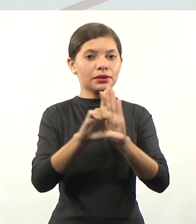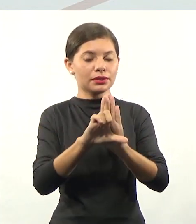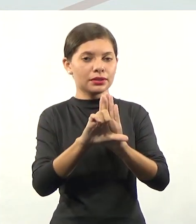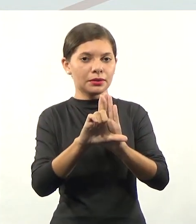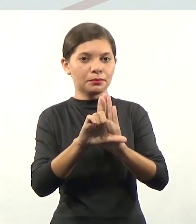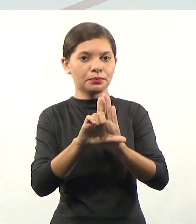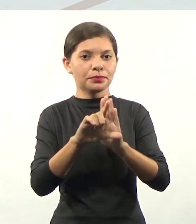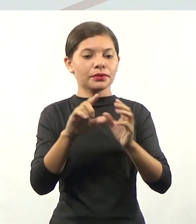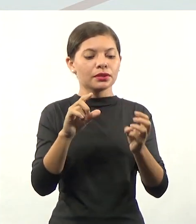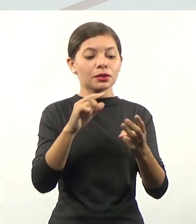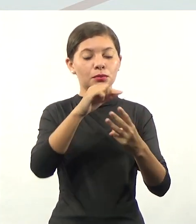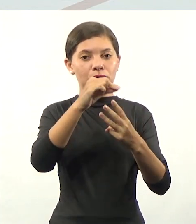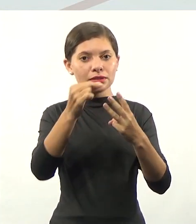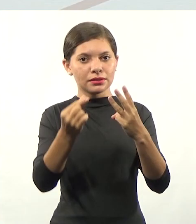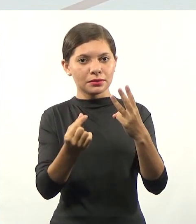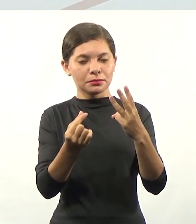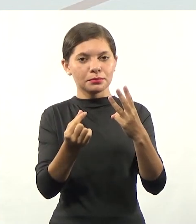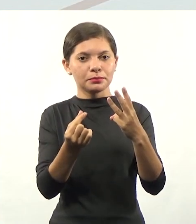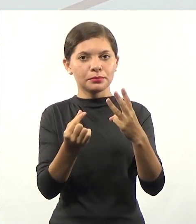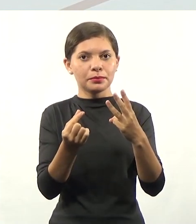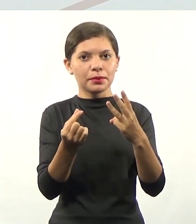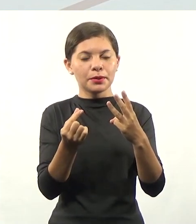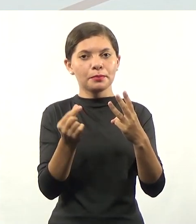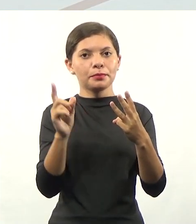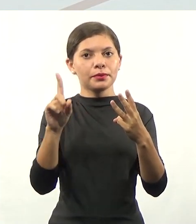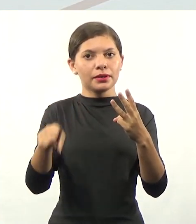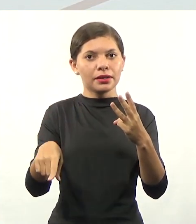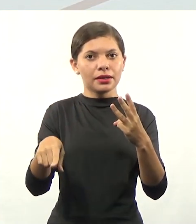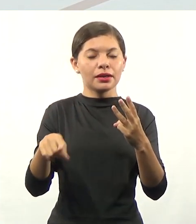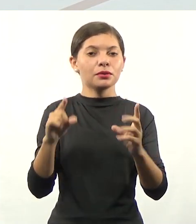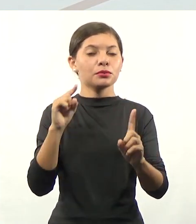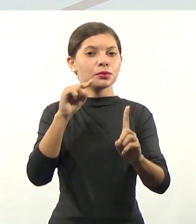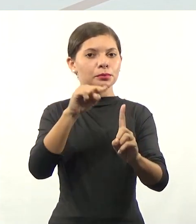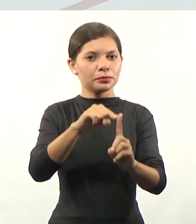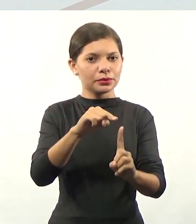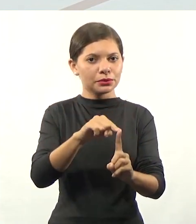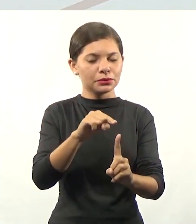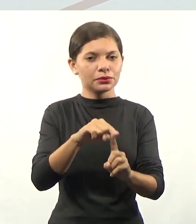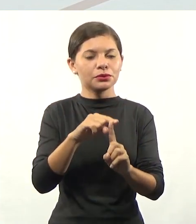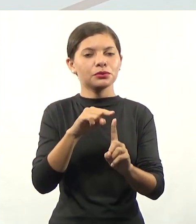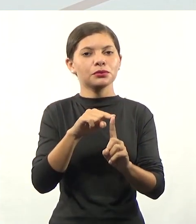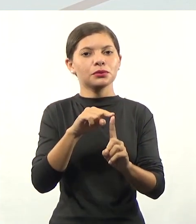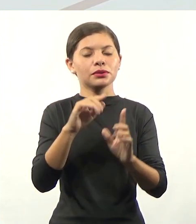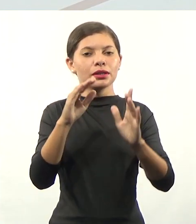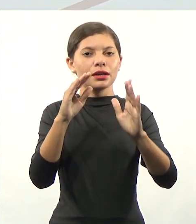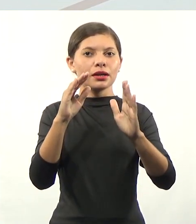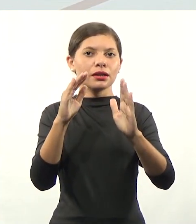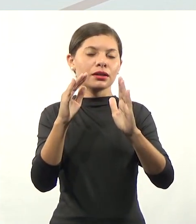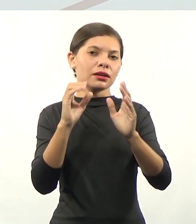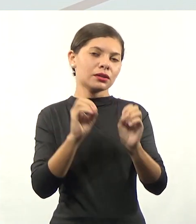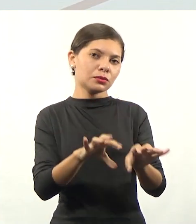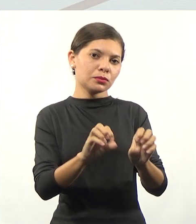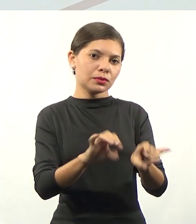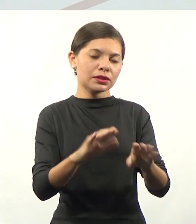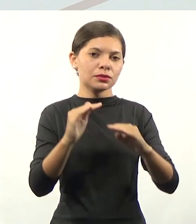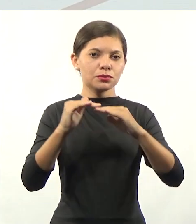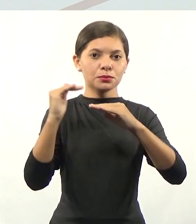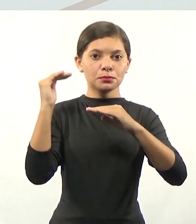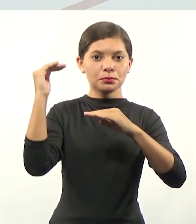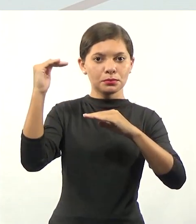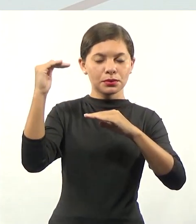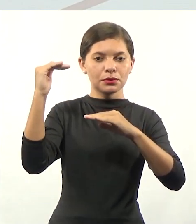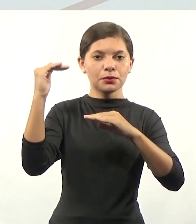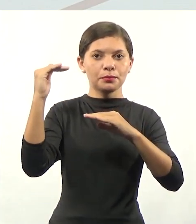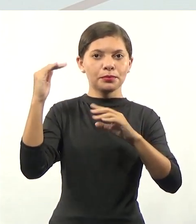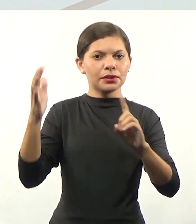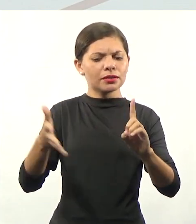Então, esse tripé do ensino, pesquisa e extensão é a finalidade da educação superior. A educação superior, portanto,